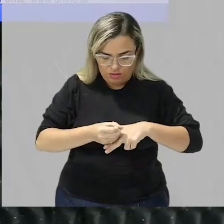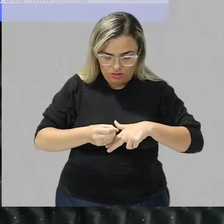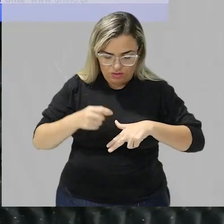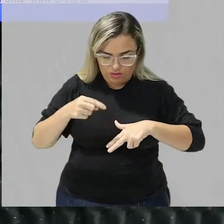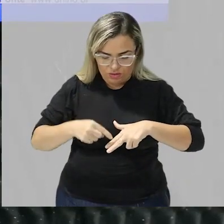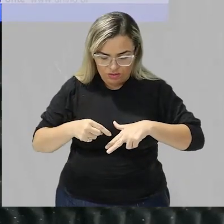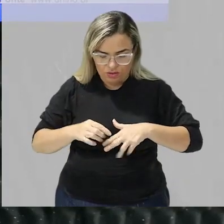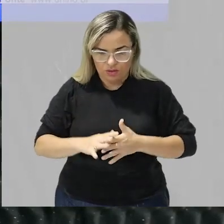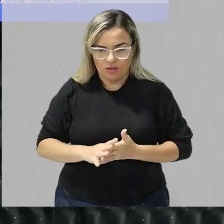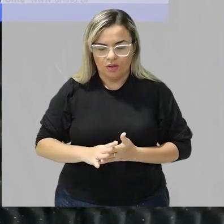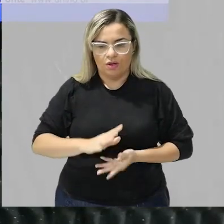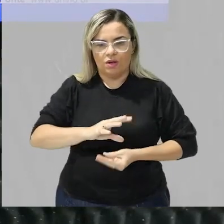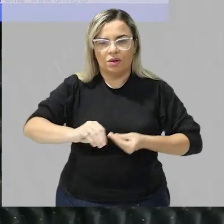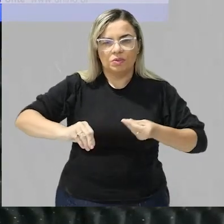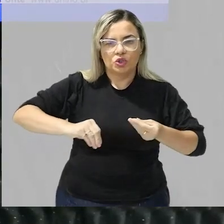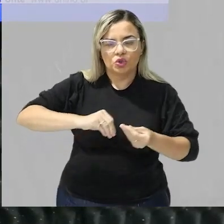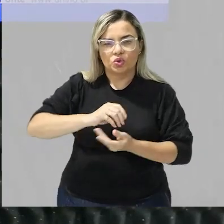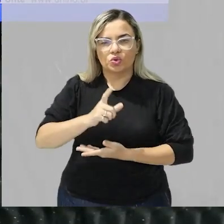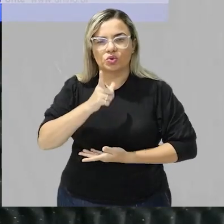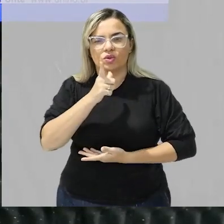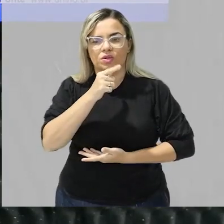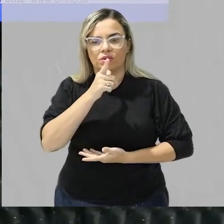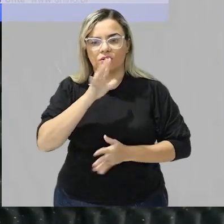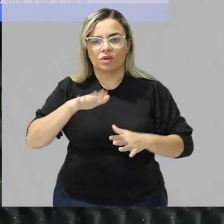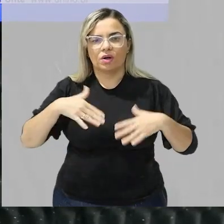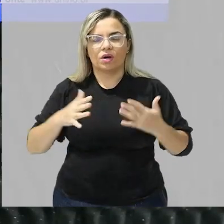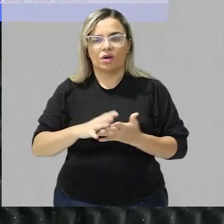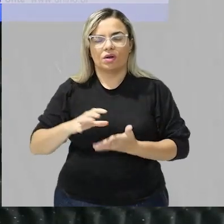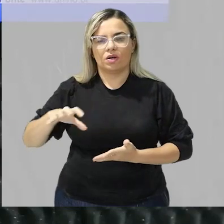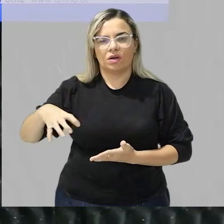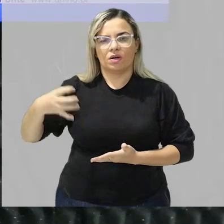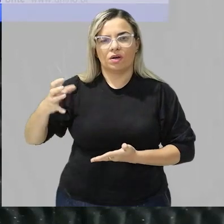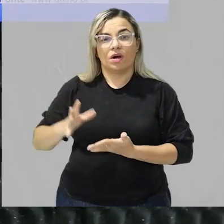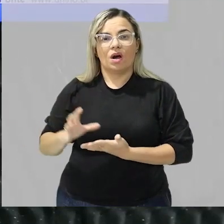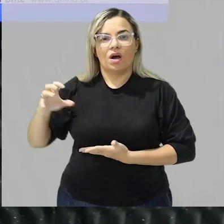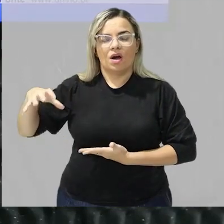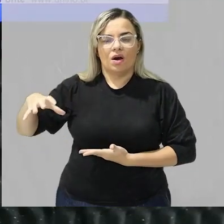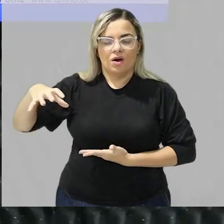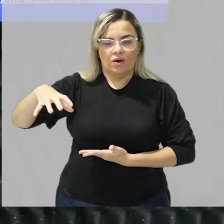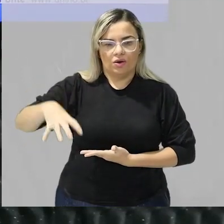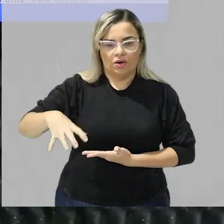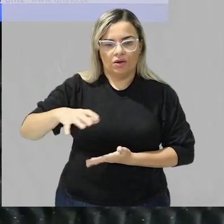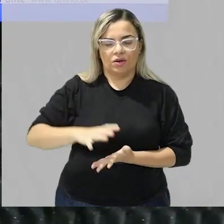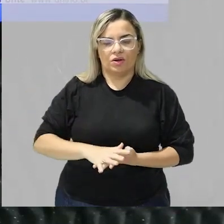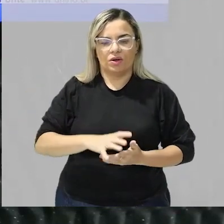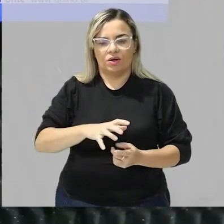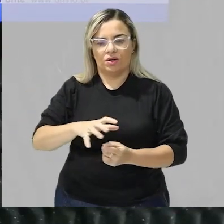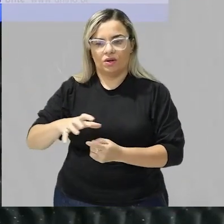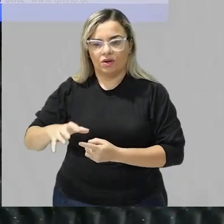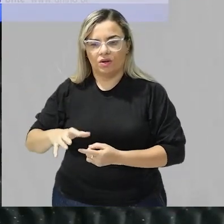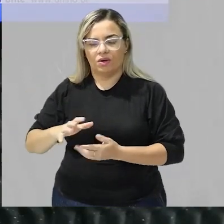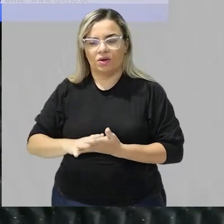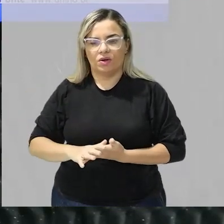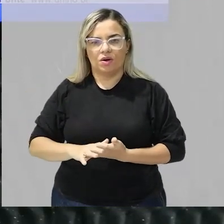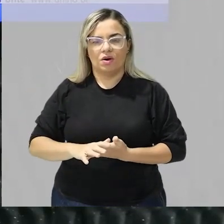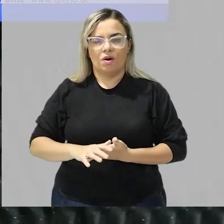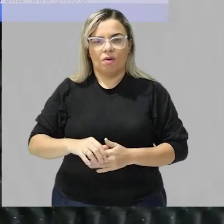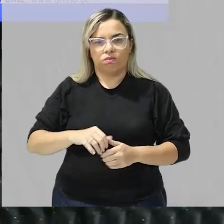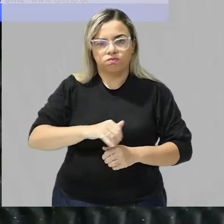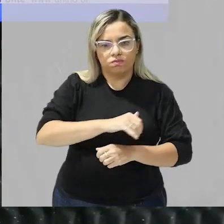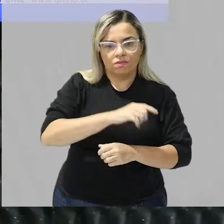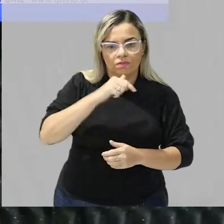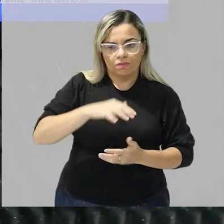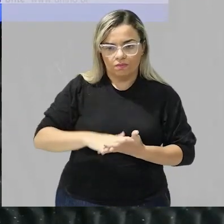maior solubilidade na água o que vai acontecer? as enzimas que atuam sobre as gorduras que nós chamamos de